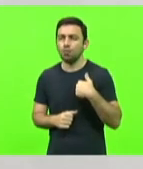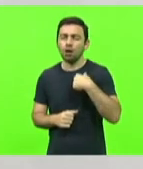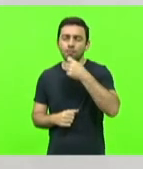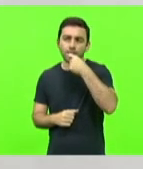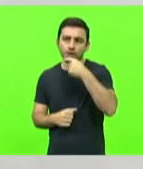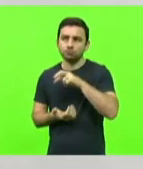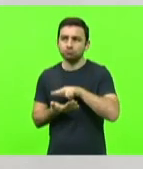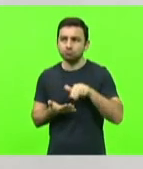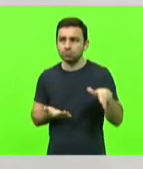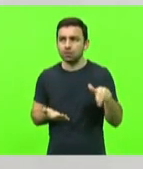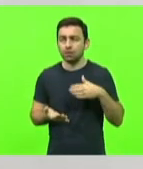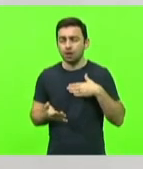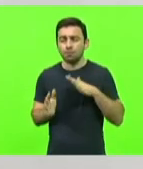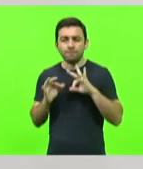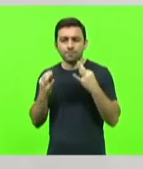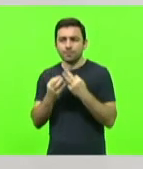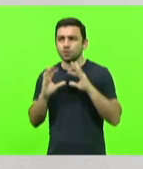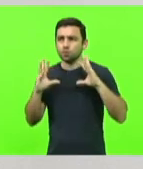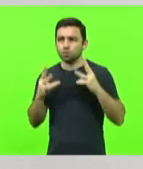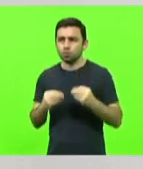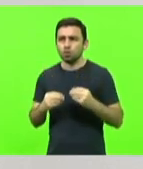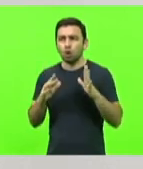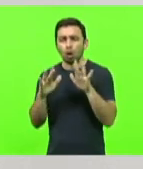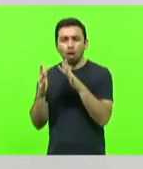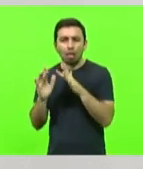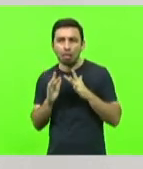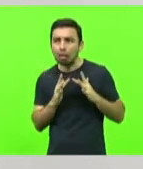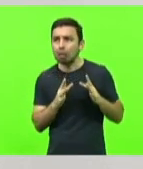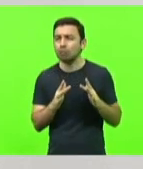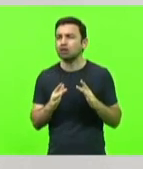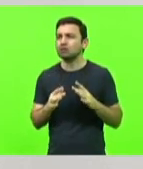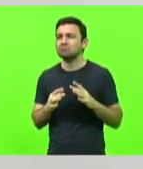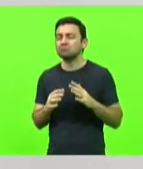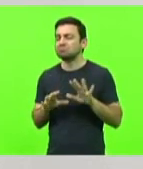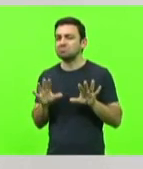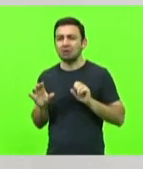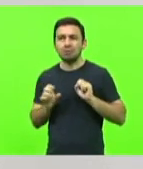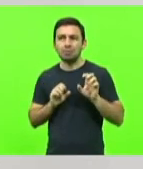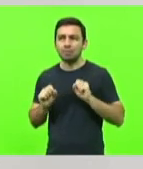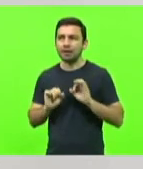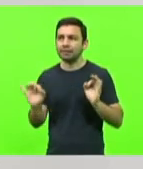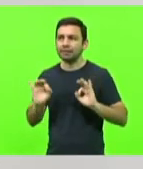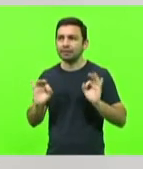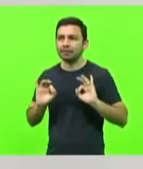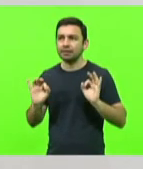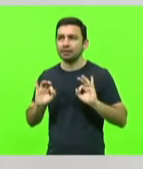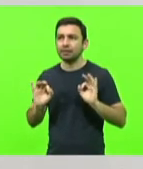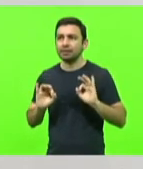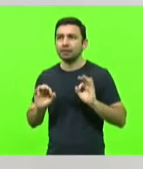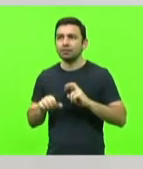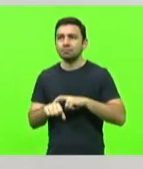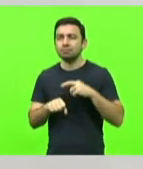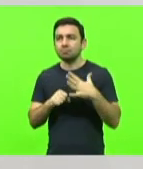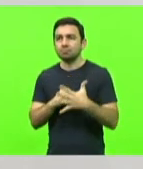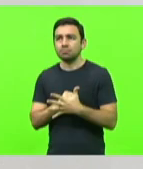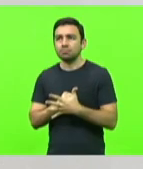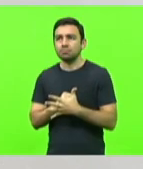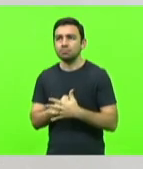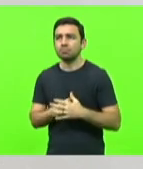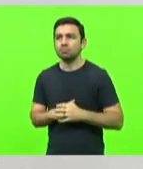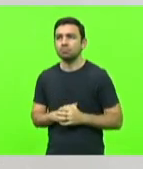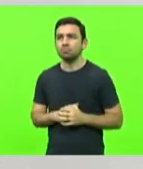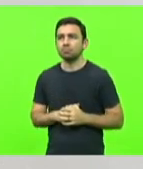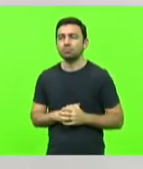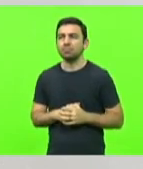e toda a minha família, em contato com todo mundo, esse tempo todo ninguém pegou essa porcaria desse corona, dessa doença